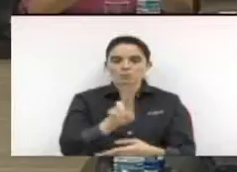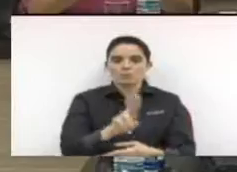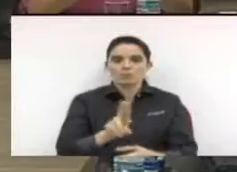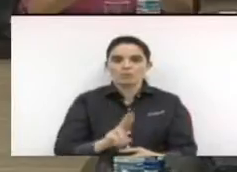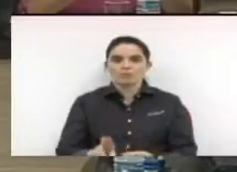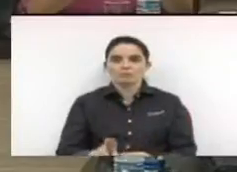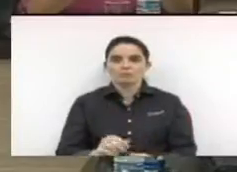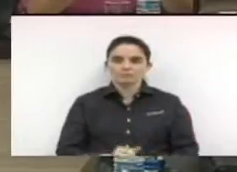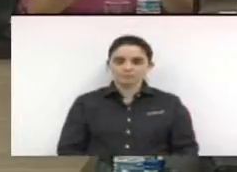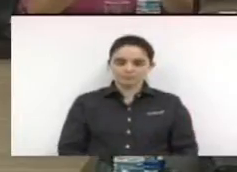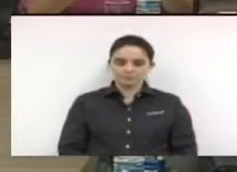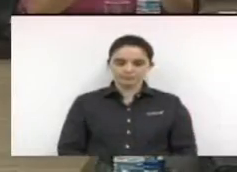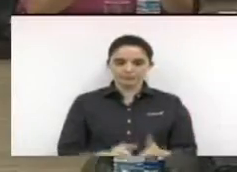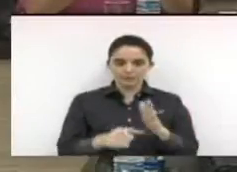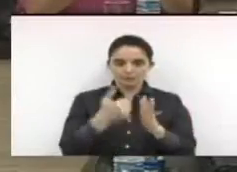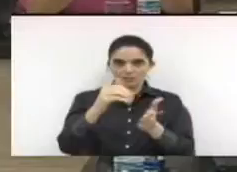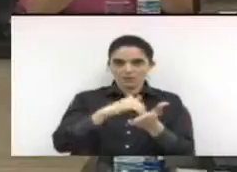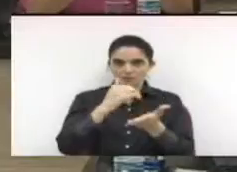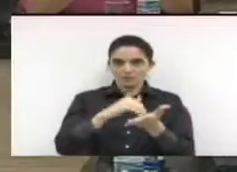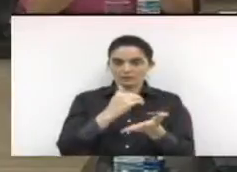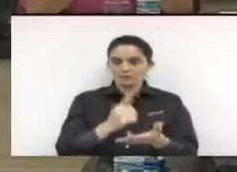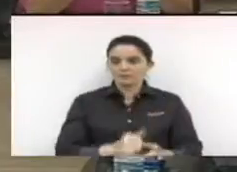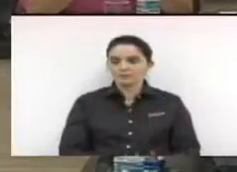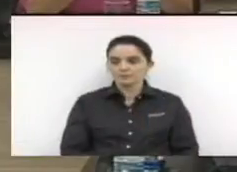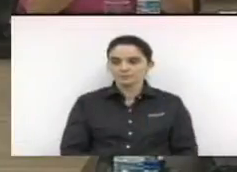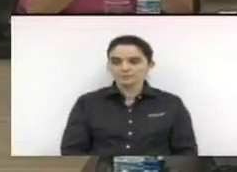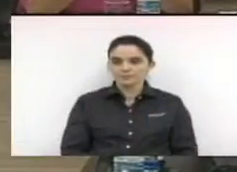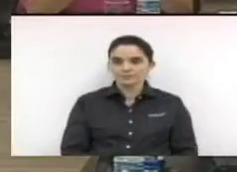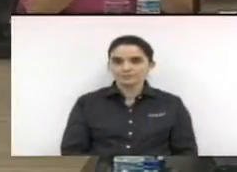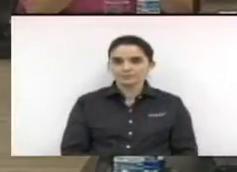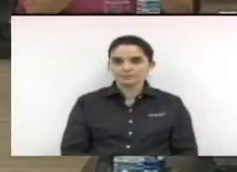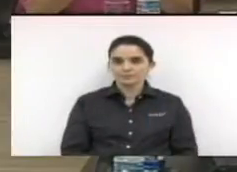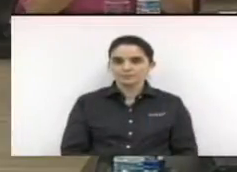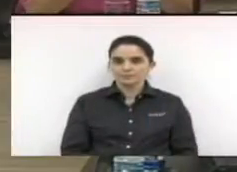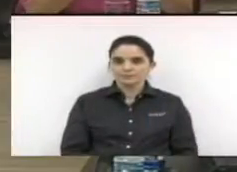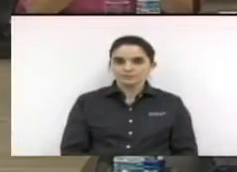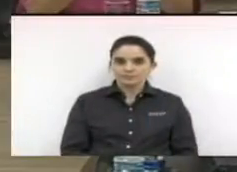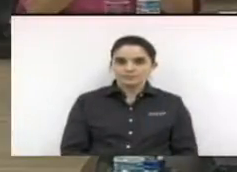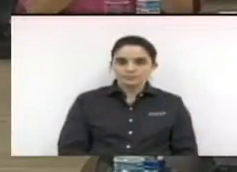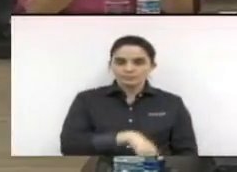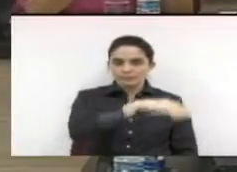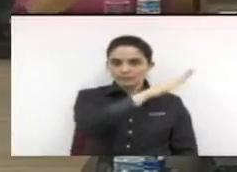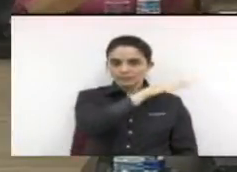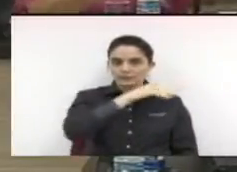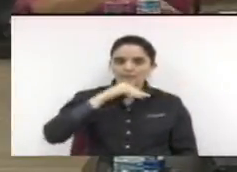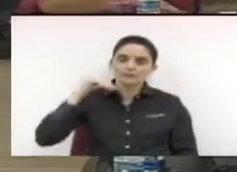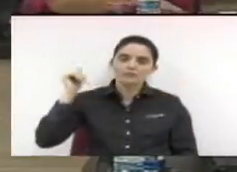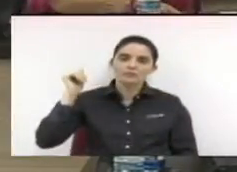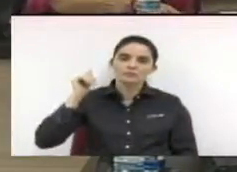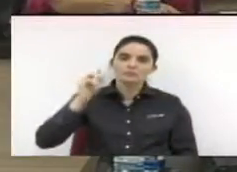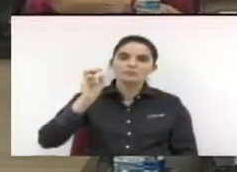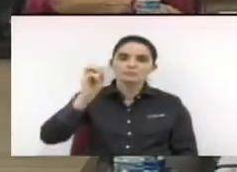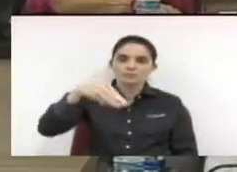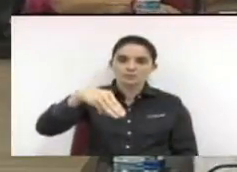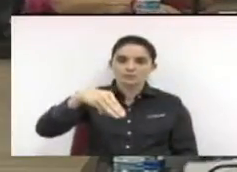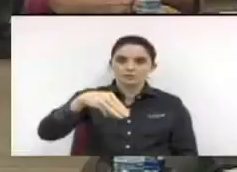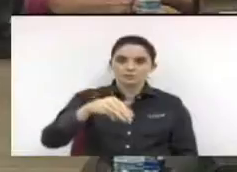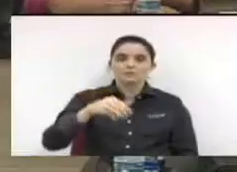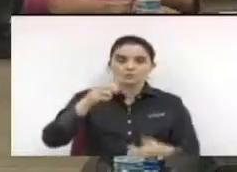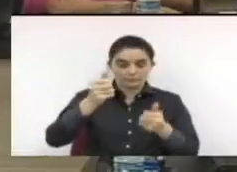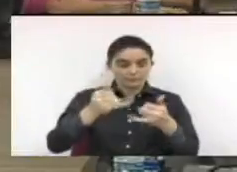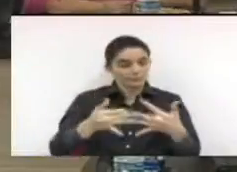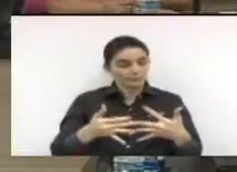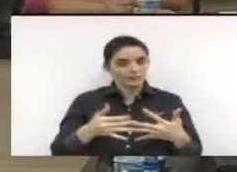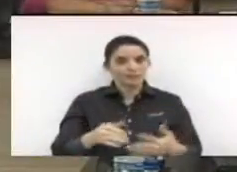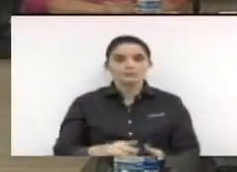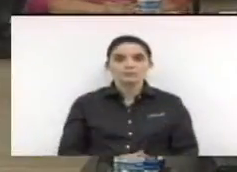Ao primeiro secretário. Vereador Aloísio Marinho de Andrade. Sim. Com justificativa.